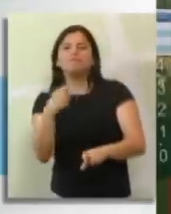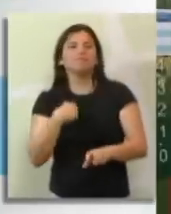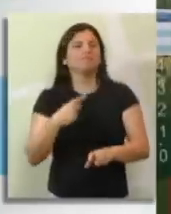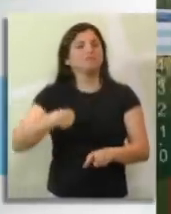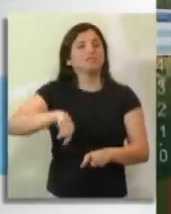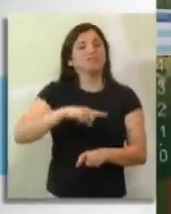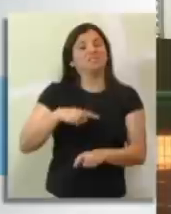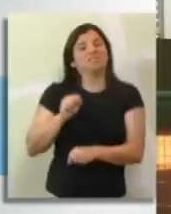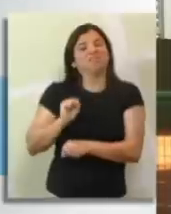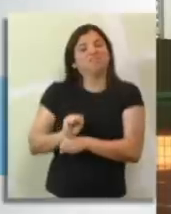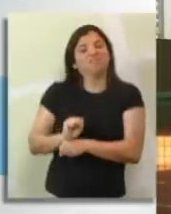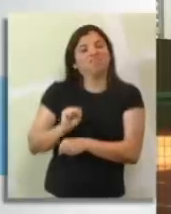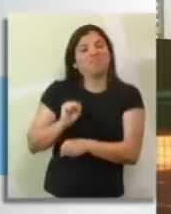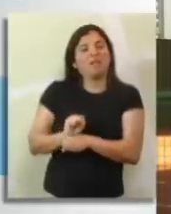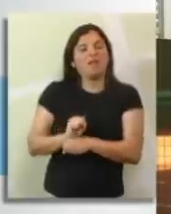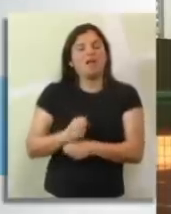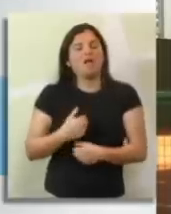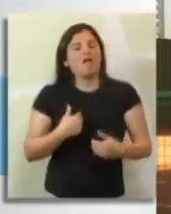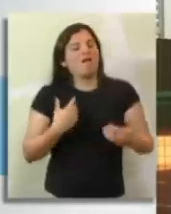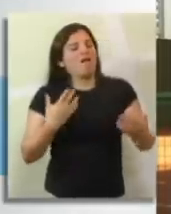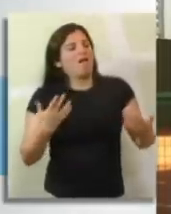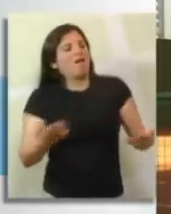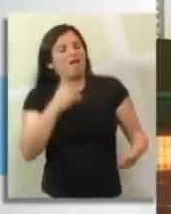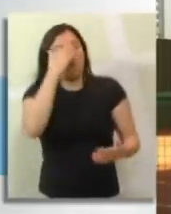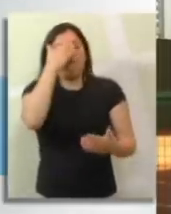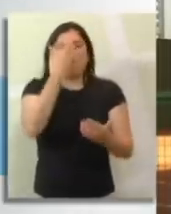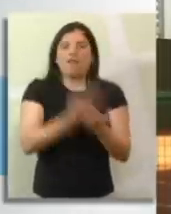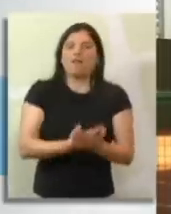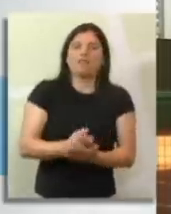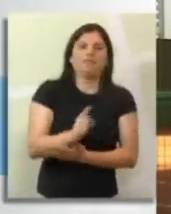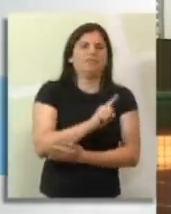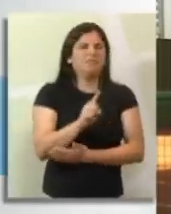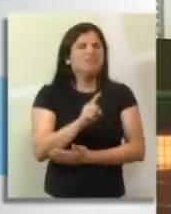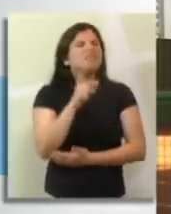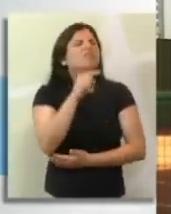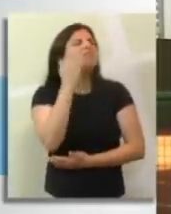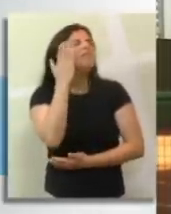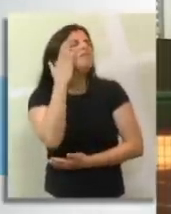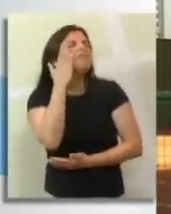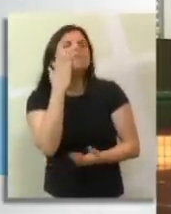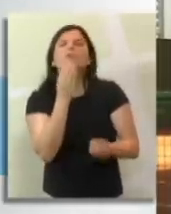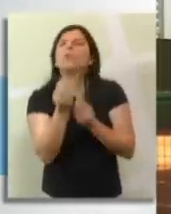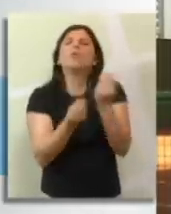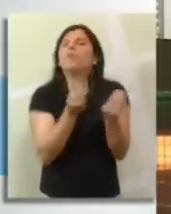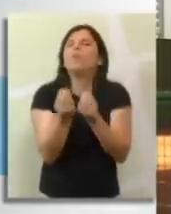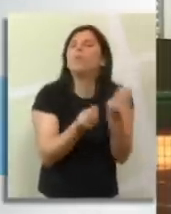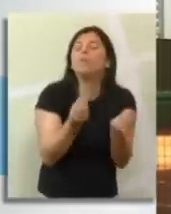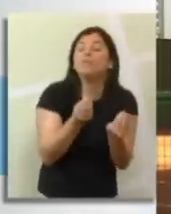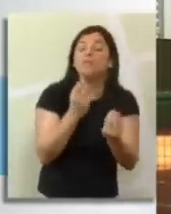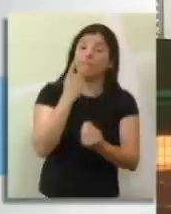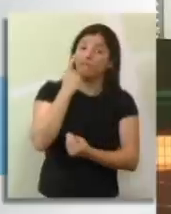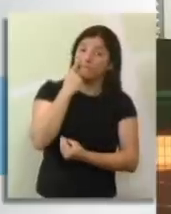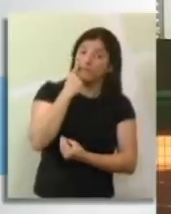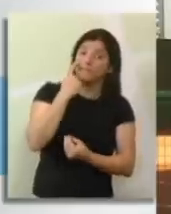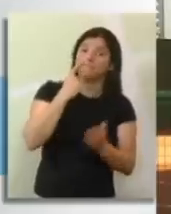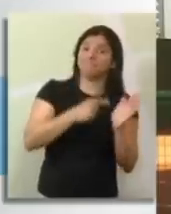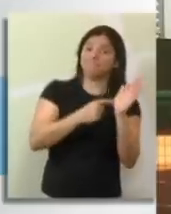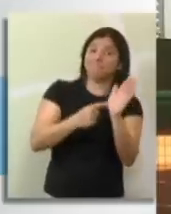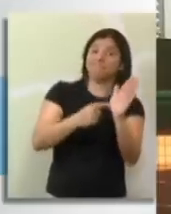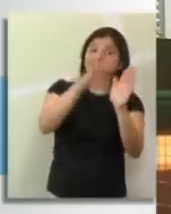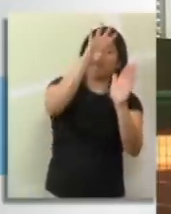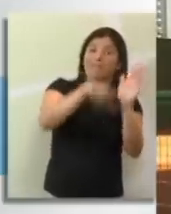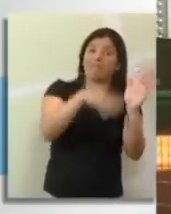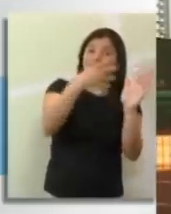todas reservadas? Ah, Camila, é só você olhar direitinho, veja. Pela tabela, a gente pode ver que aqui tem duas quadras, e que elas são